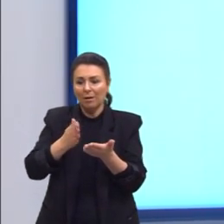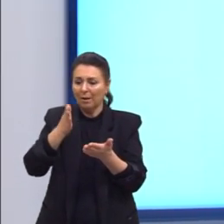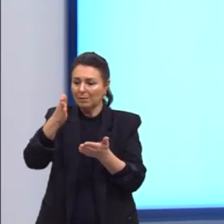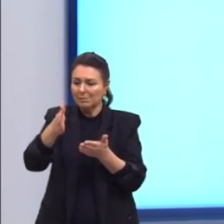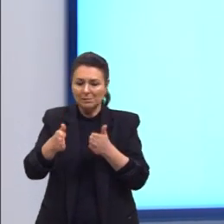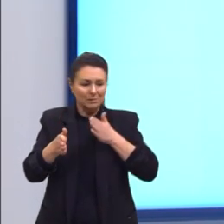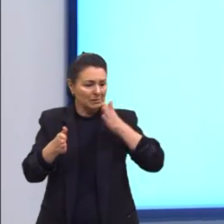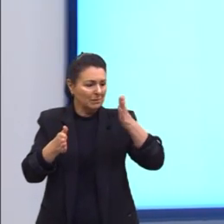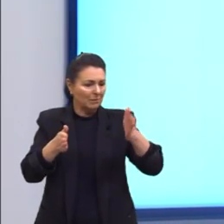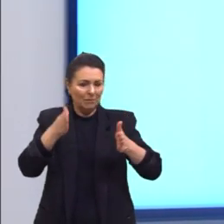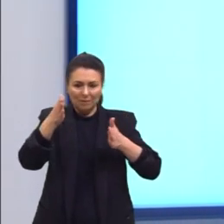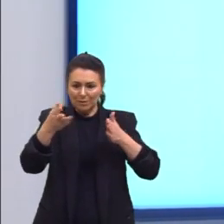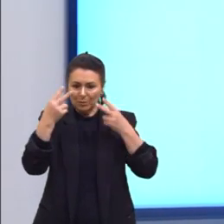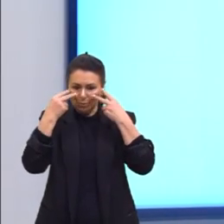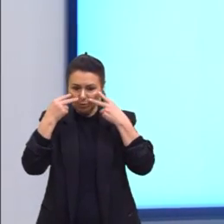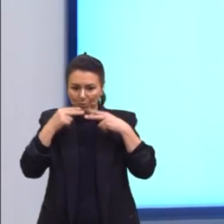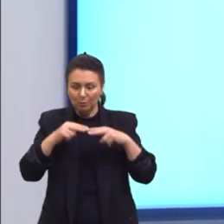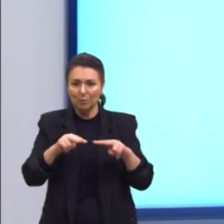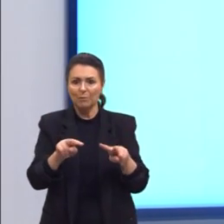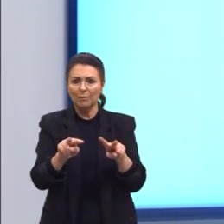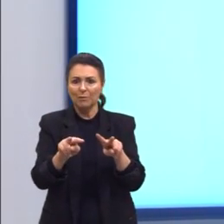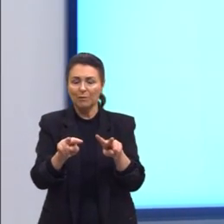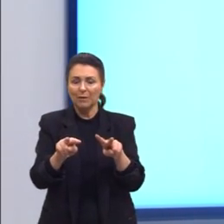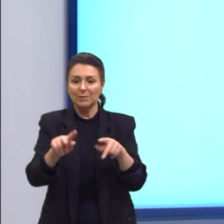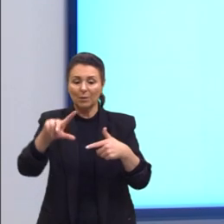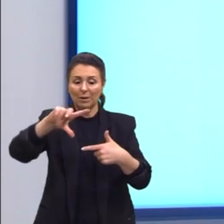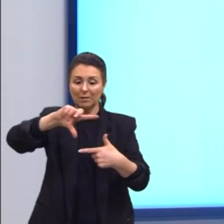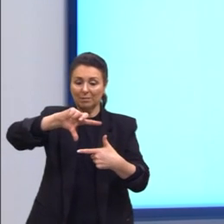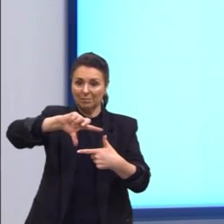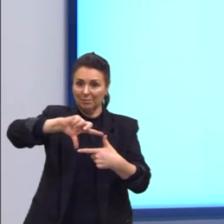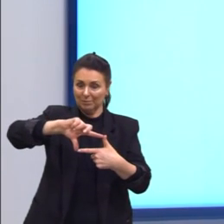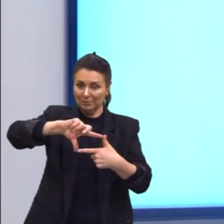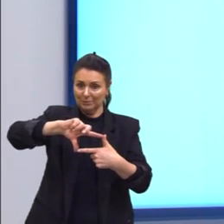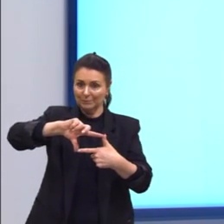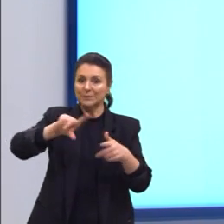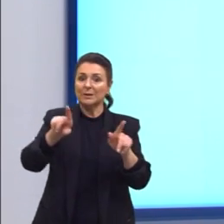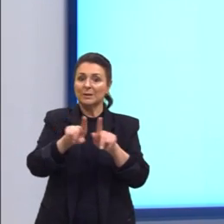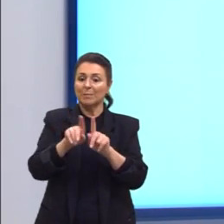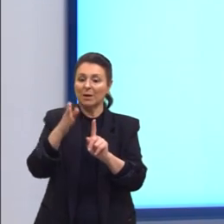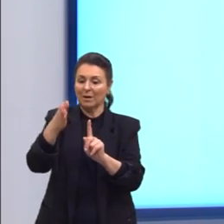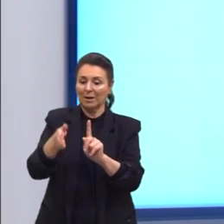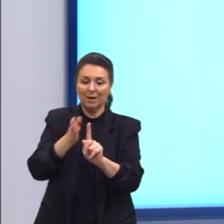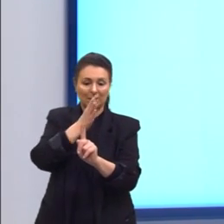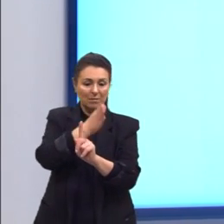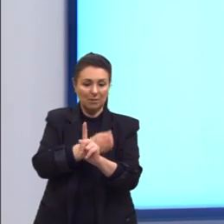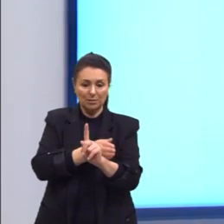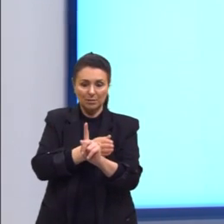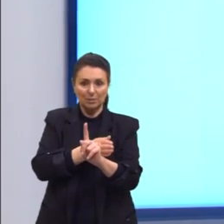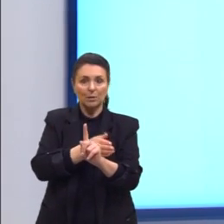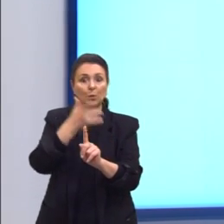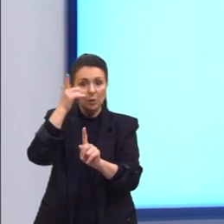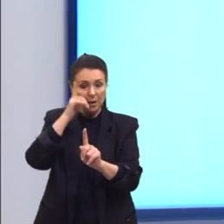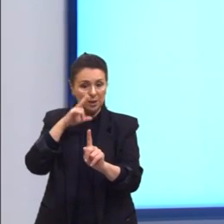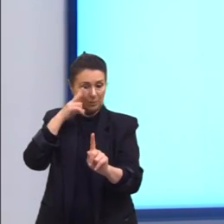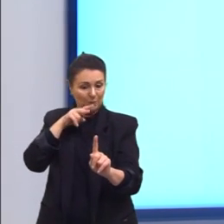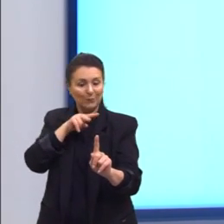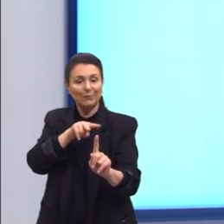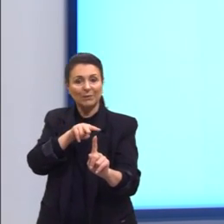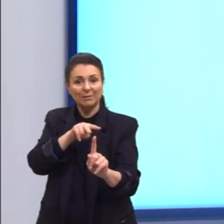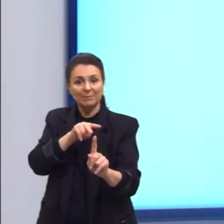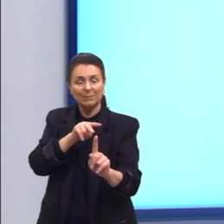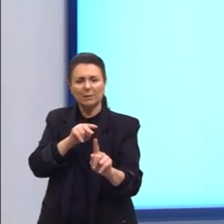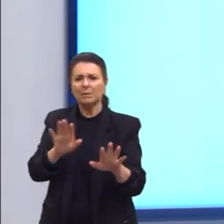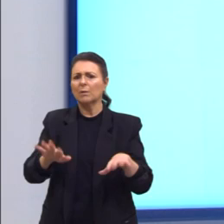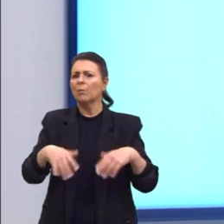a gente não enxerga, então, são formadas por retângulos, assim como as faces que nós enxergamos. Qual a